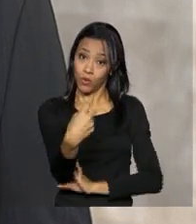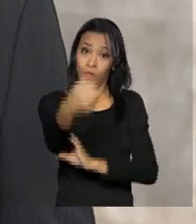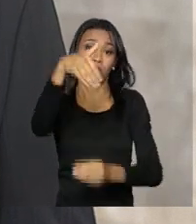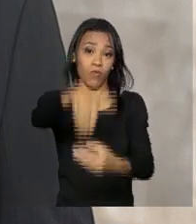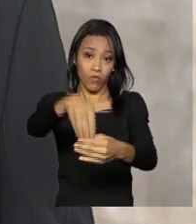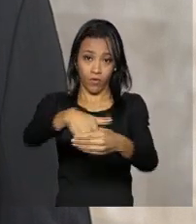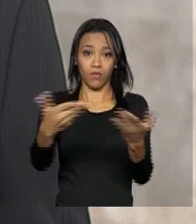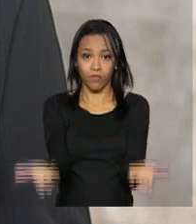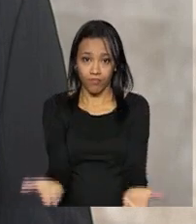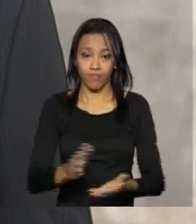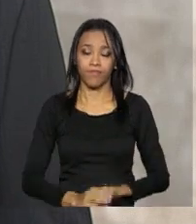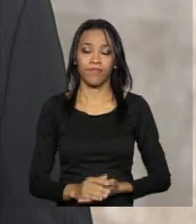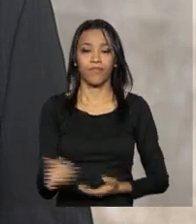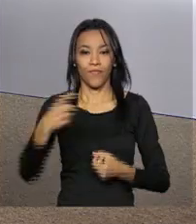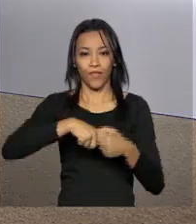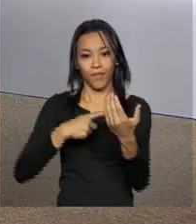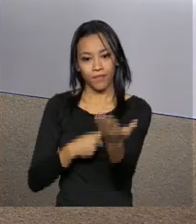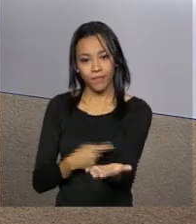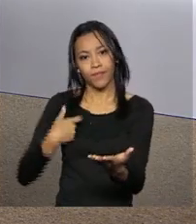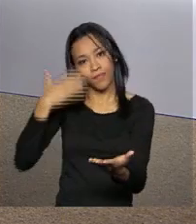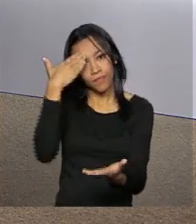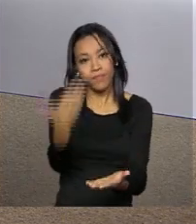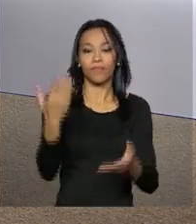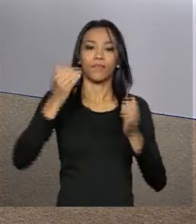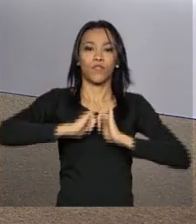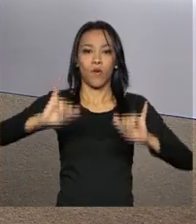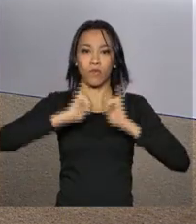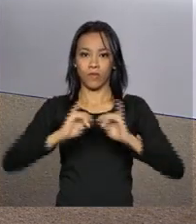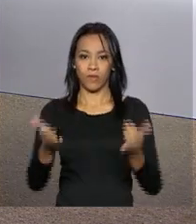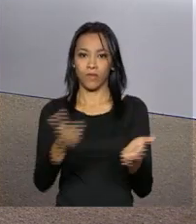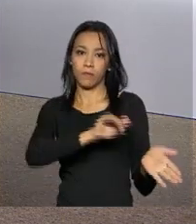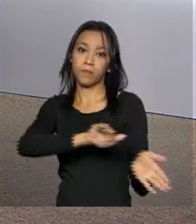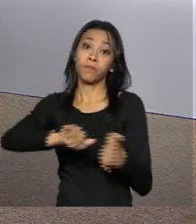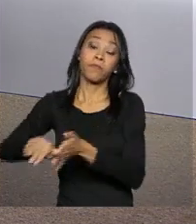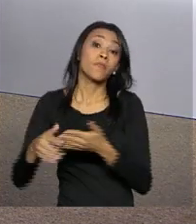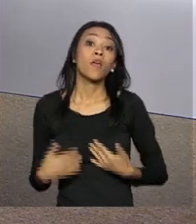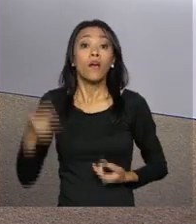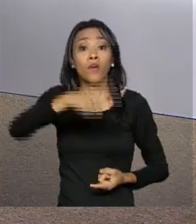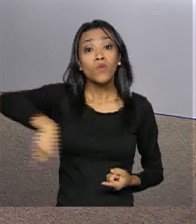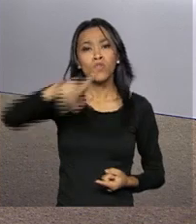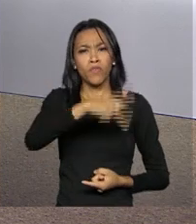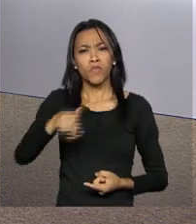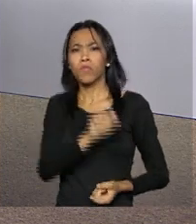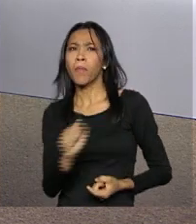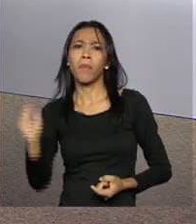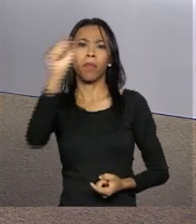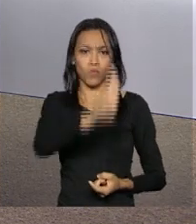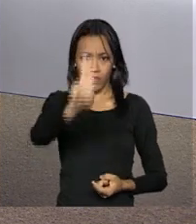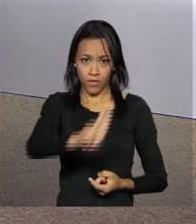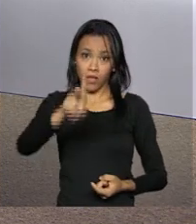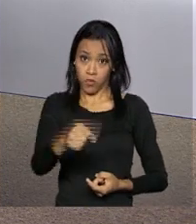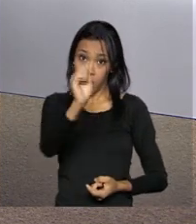aspas. Eu volto com você, Roberto. Obrigado, Ney, pelas informações ao vivo. E os professores universitários brasileiros